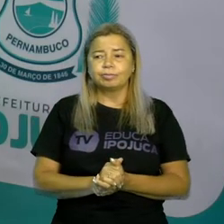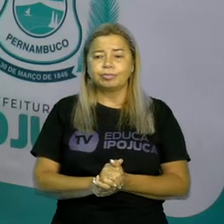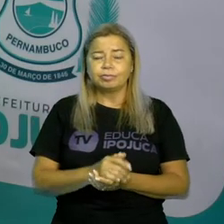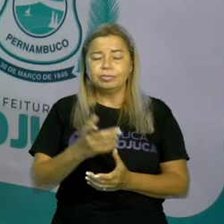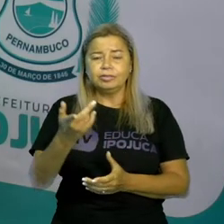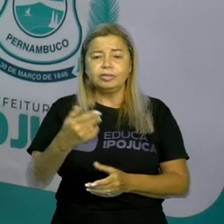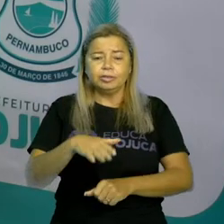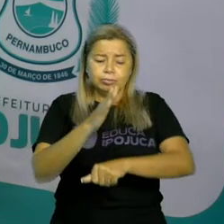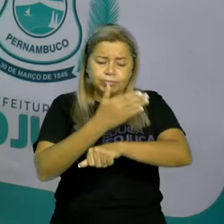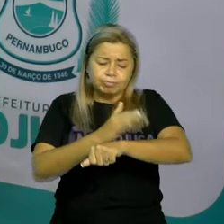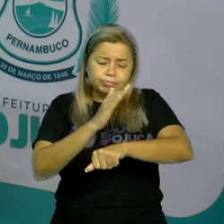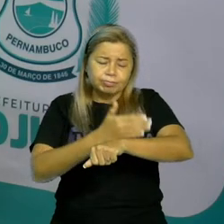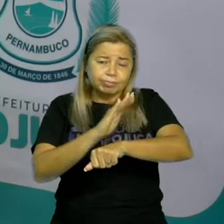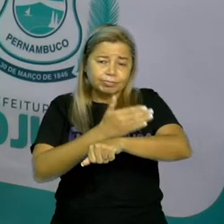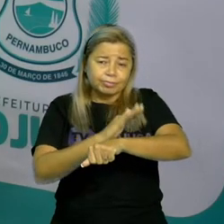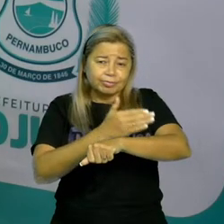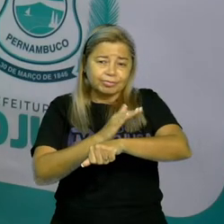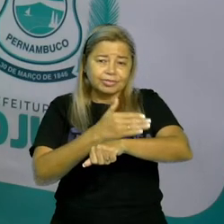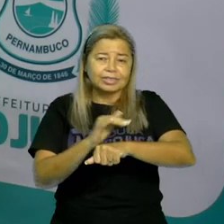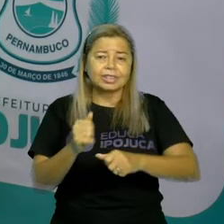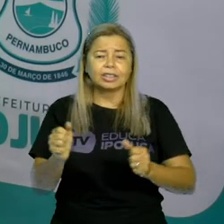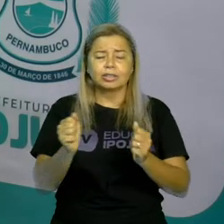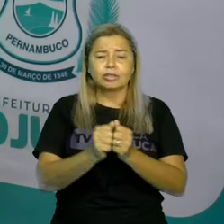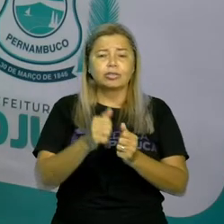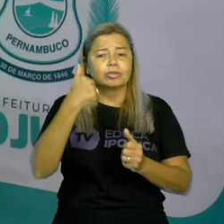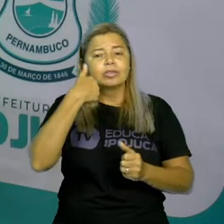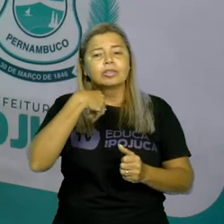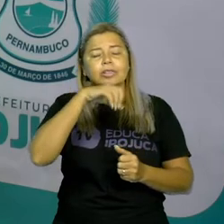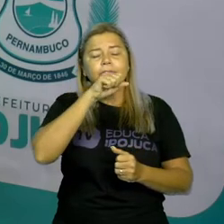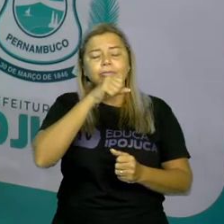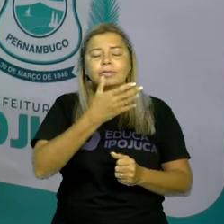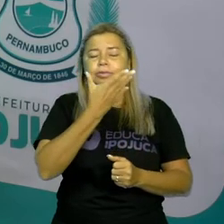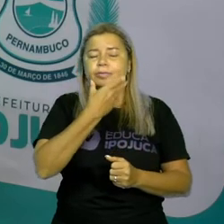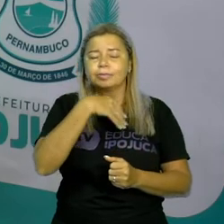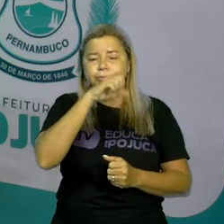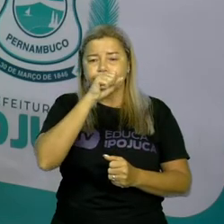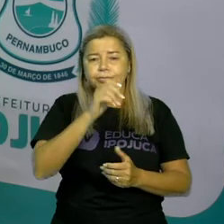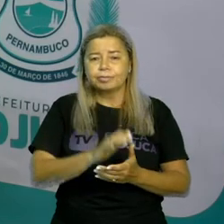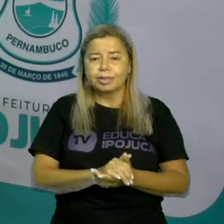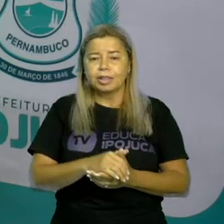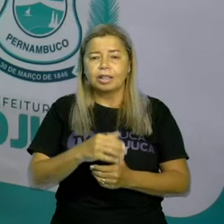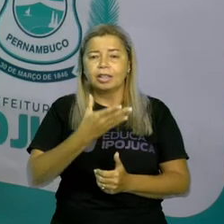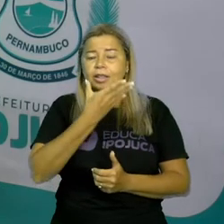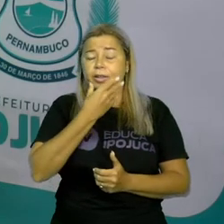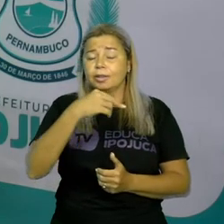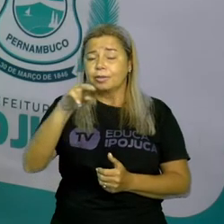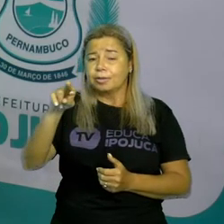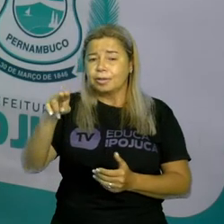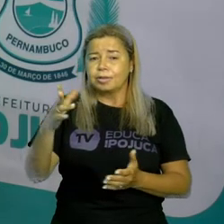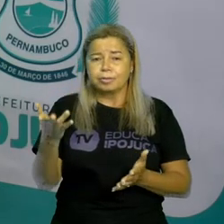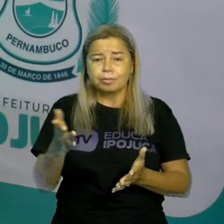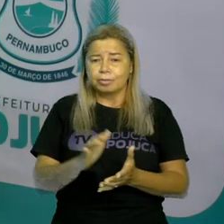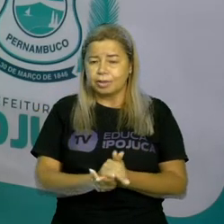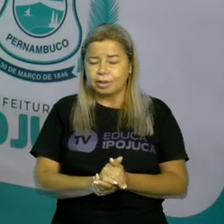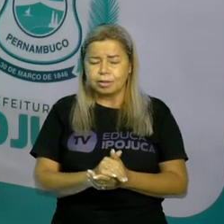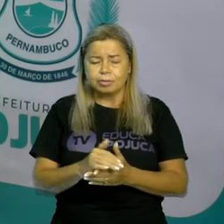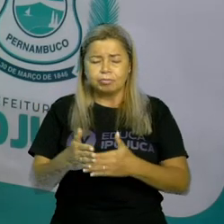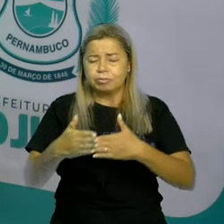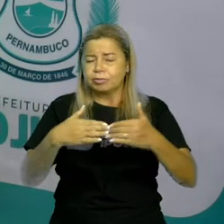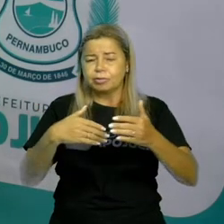vão treinar em casa, junto com o papai, com a mamãe, com o irmão. Então, seja lá com quem vocês